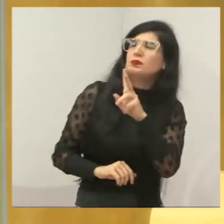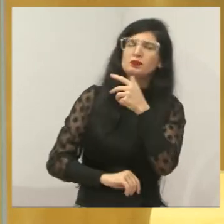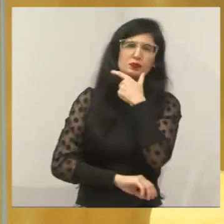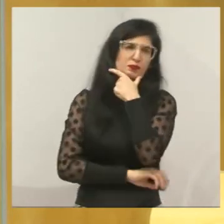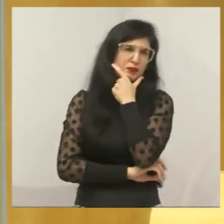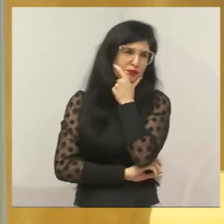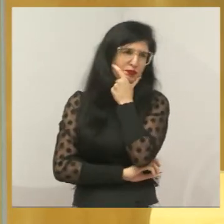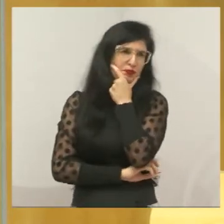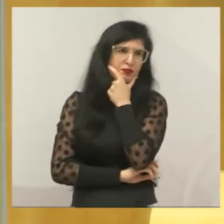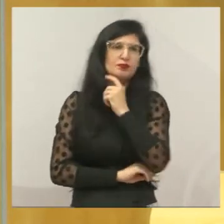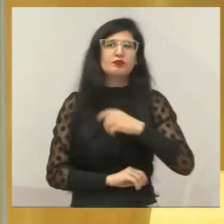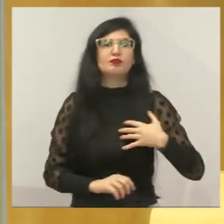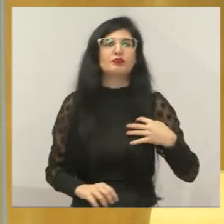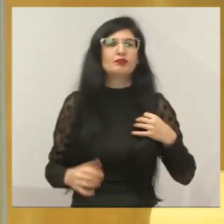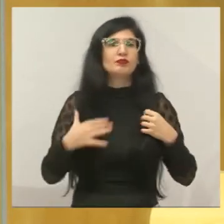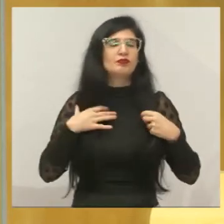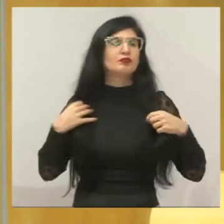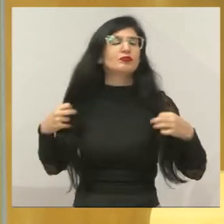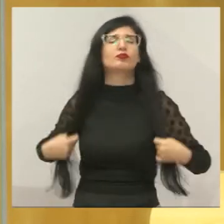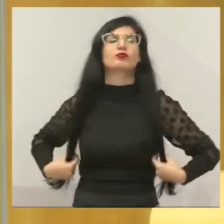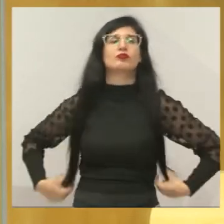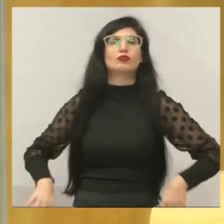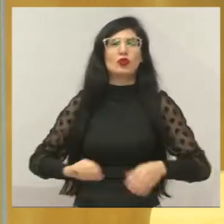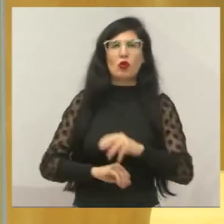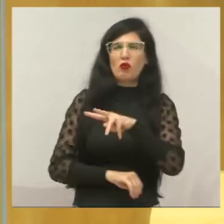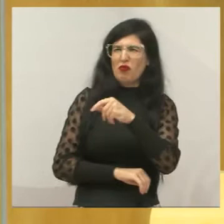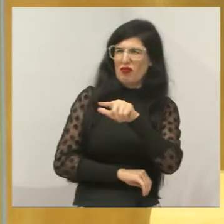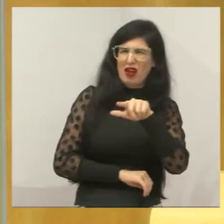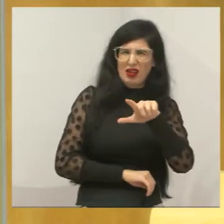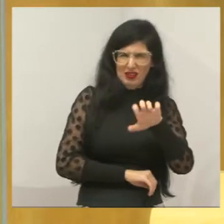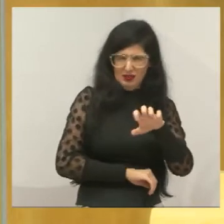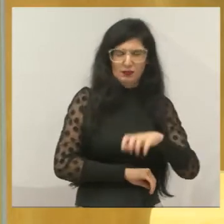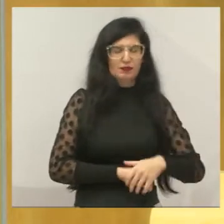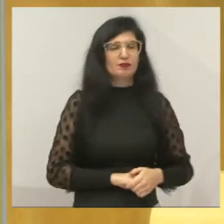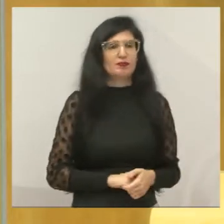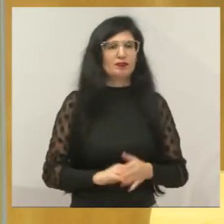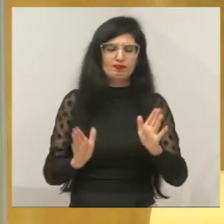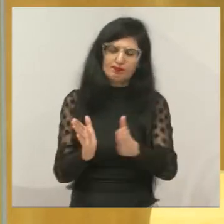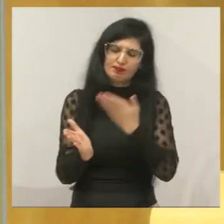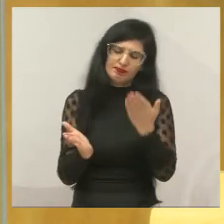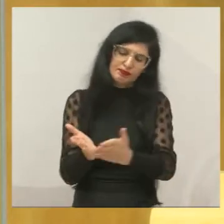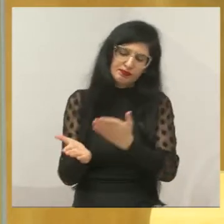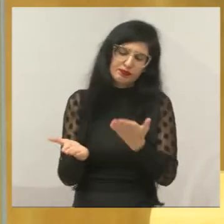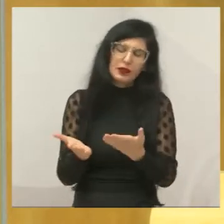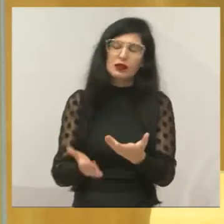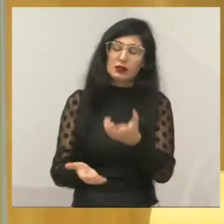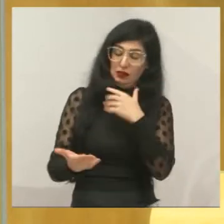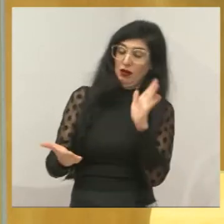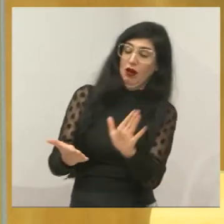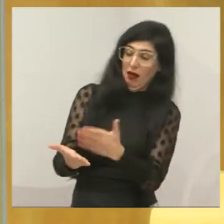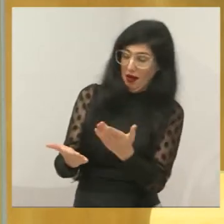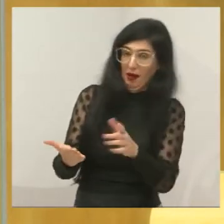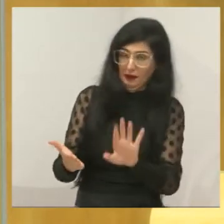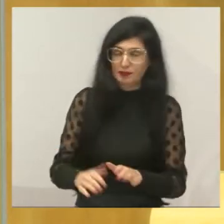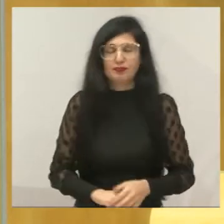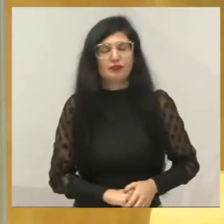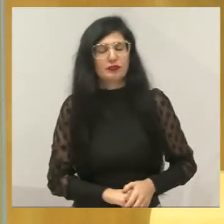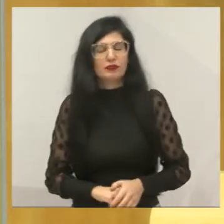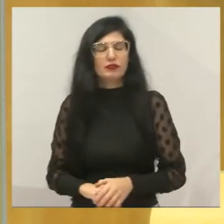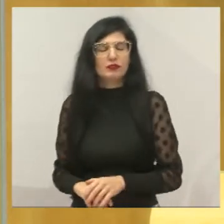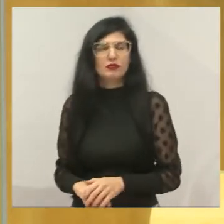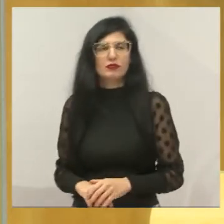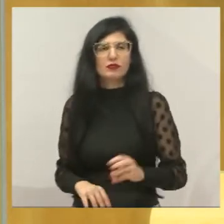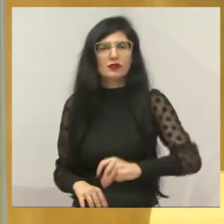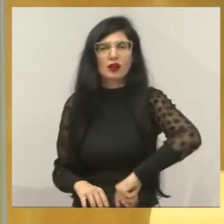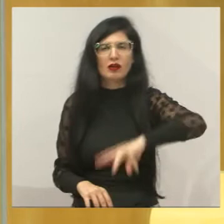não fazendo o prádio, mas ao vale, e a gente, por muito tempo, gente teve a saúde e outras